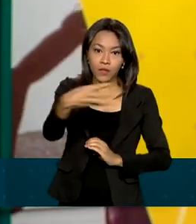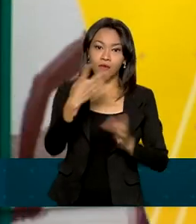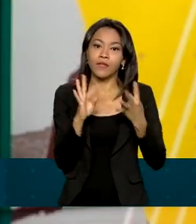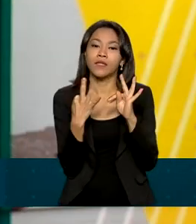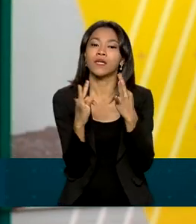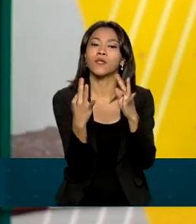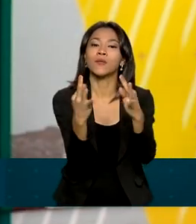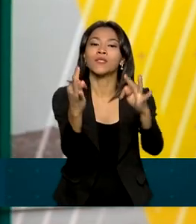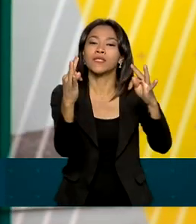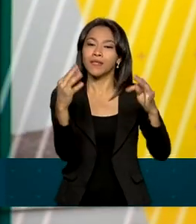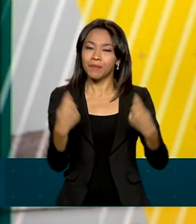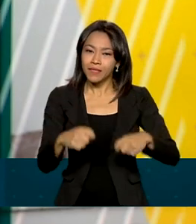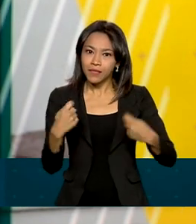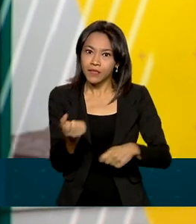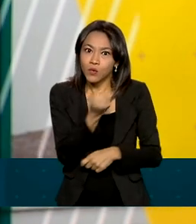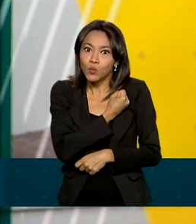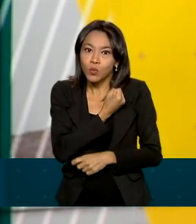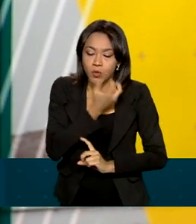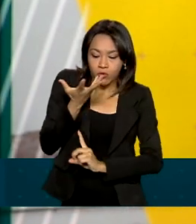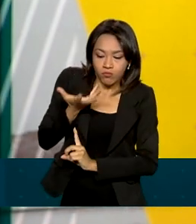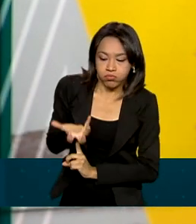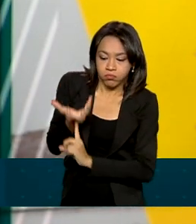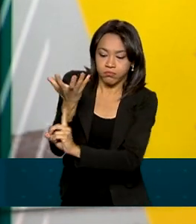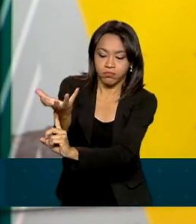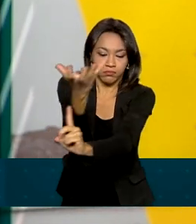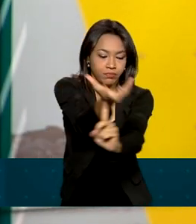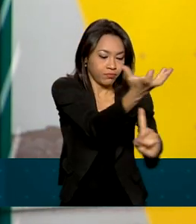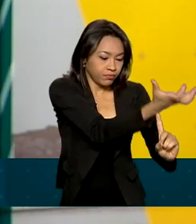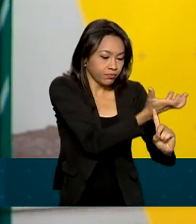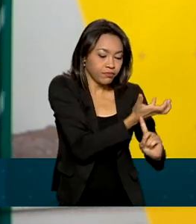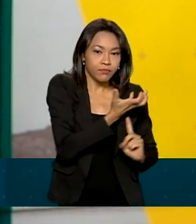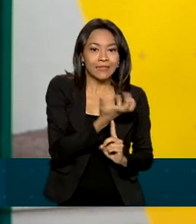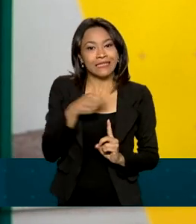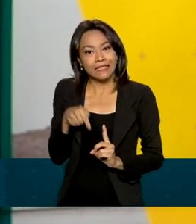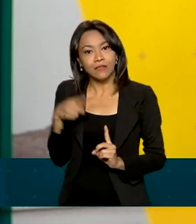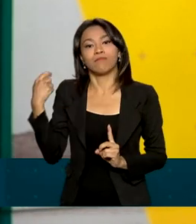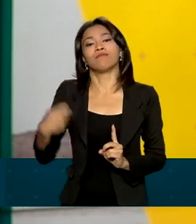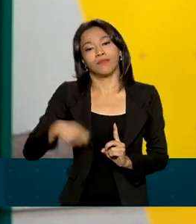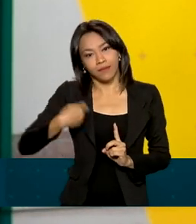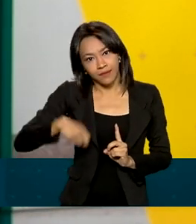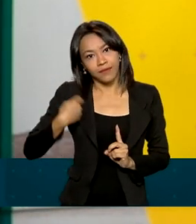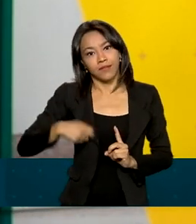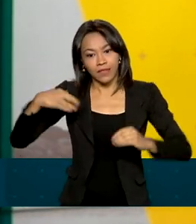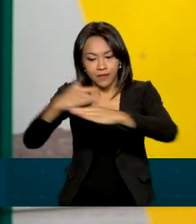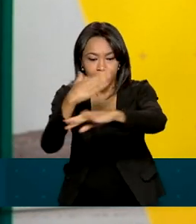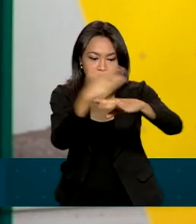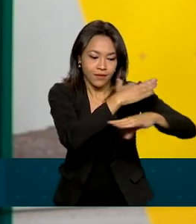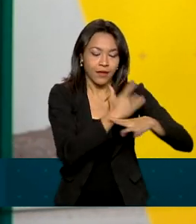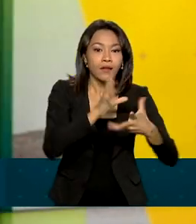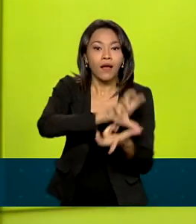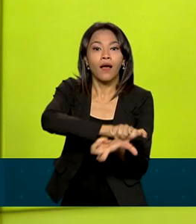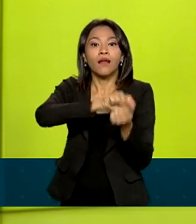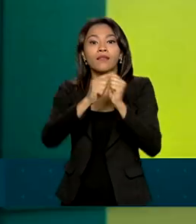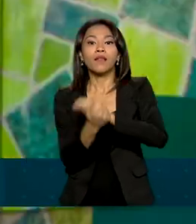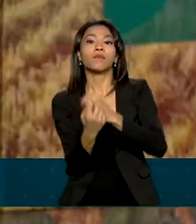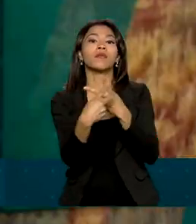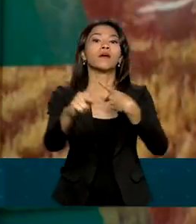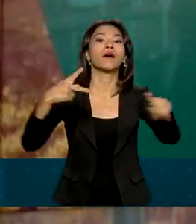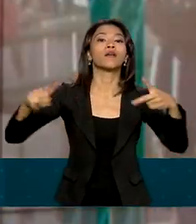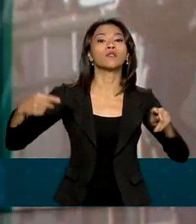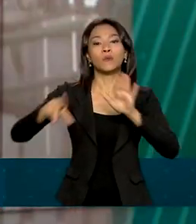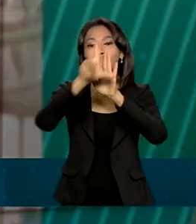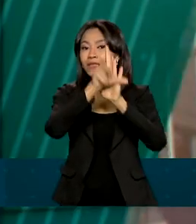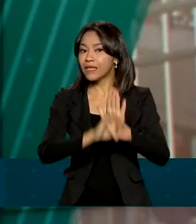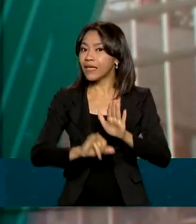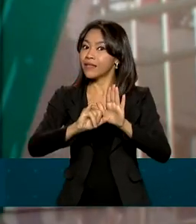exige maior número de antenas e, para atender a demanda, é necessário que os municípios adaptem suas normas à Lei